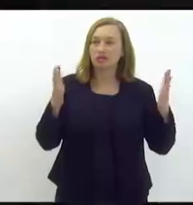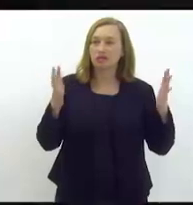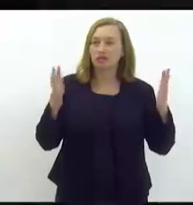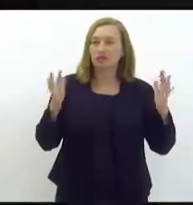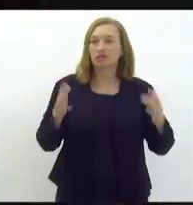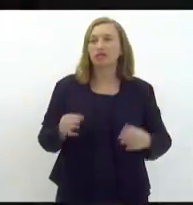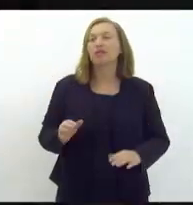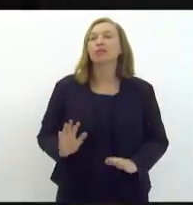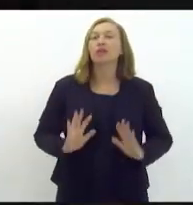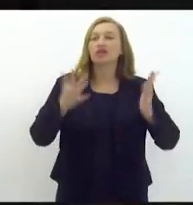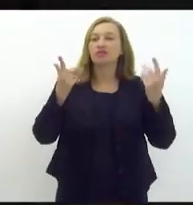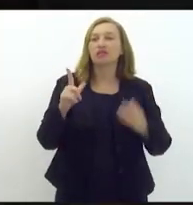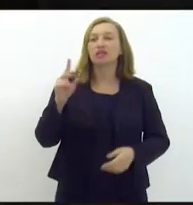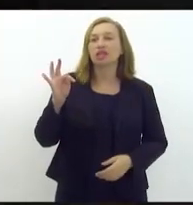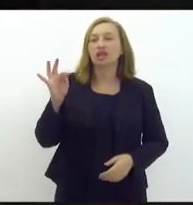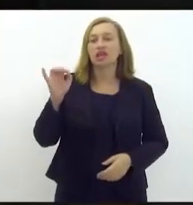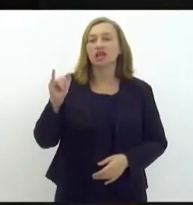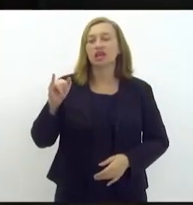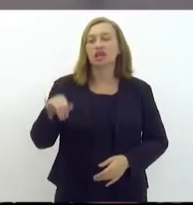Viva o Tim Lopes!